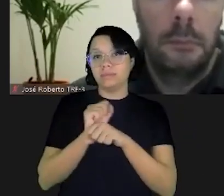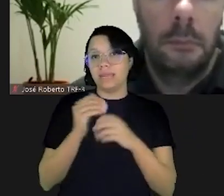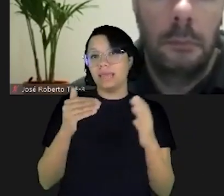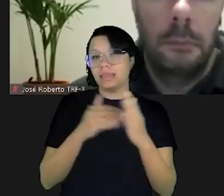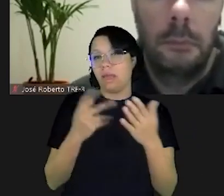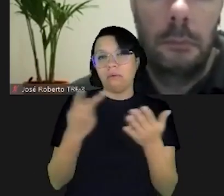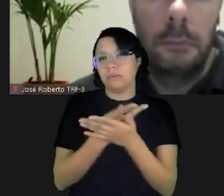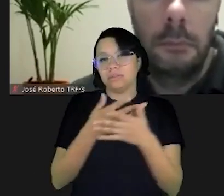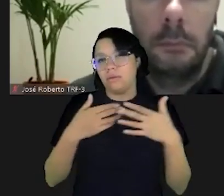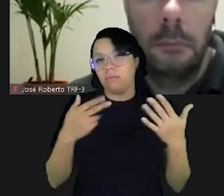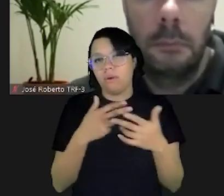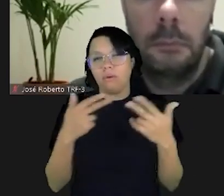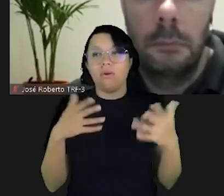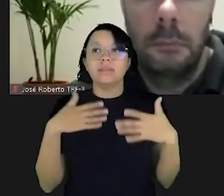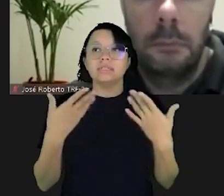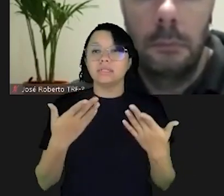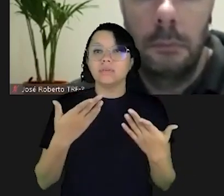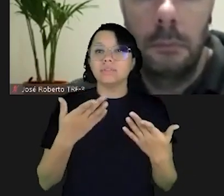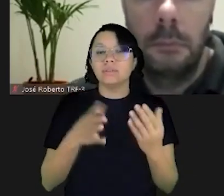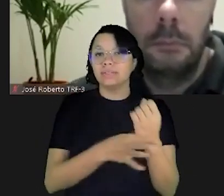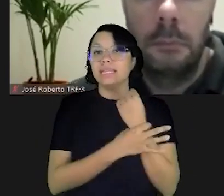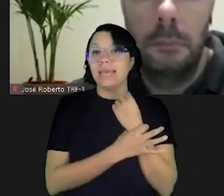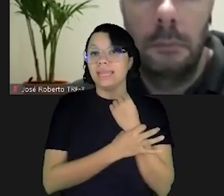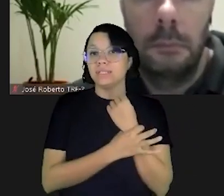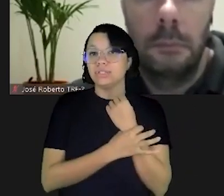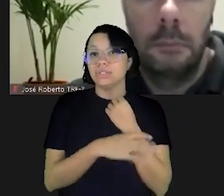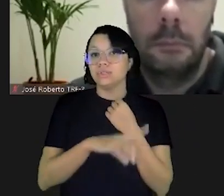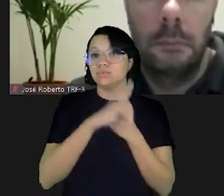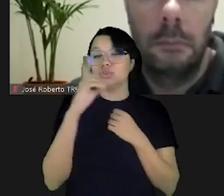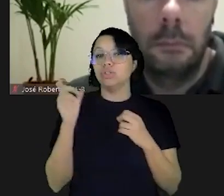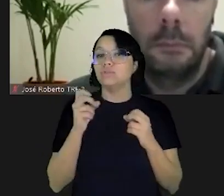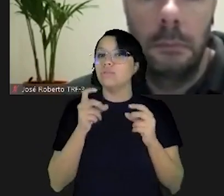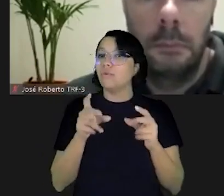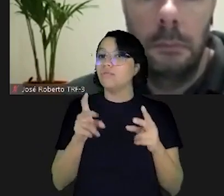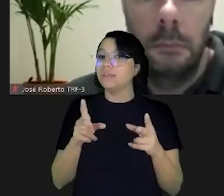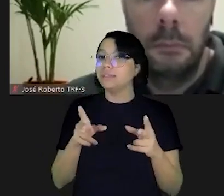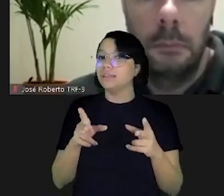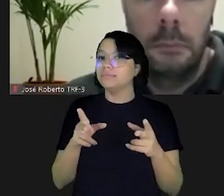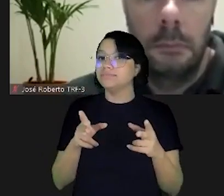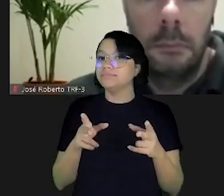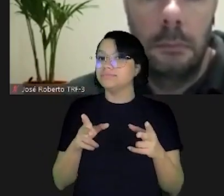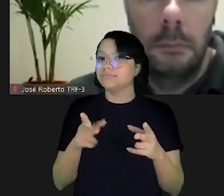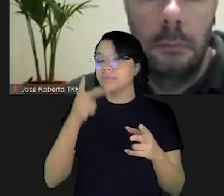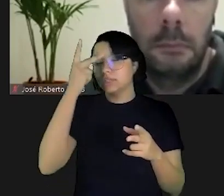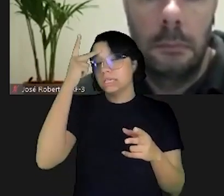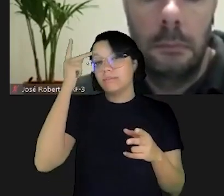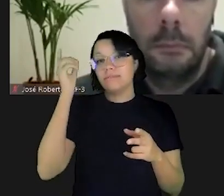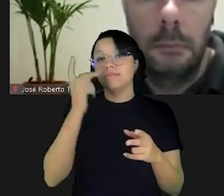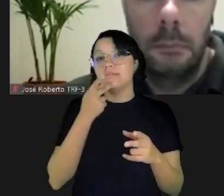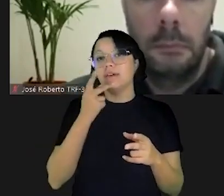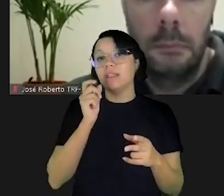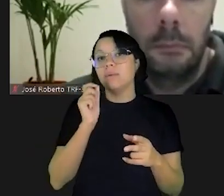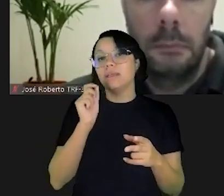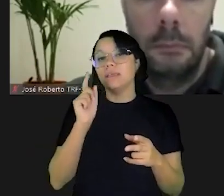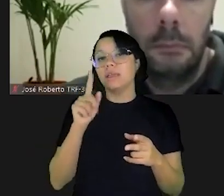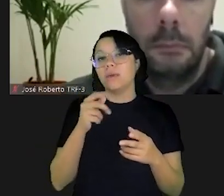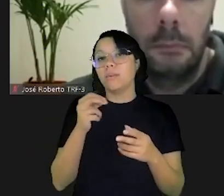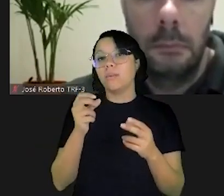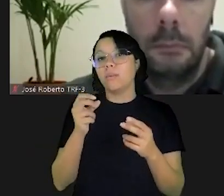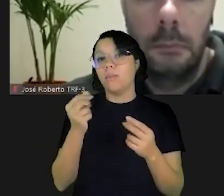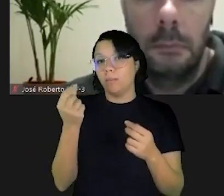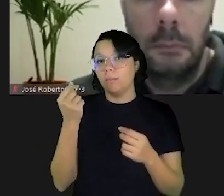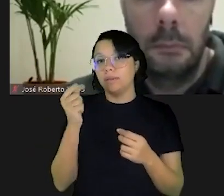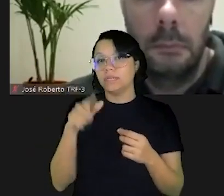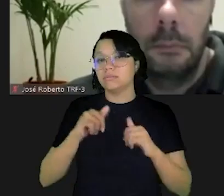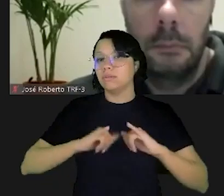só que você não tem garantia nenhuma de qual vai ser a sua remuneração no dia que você for vender porque no dia que você for vender quem vai determinar o